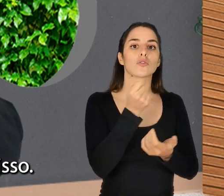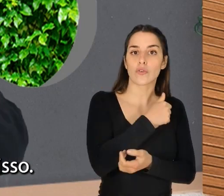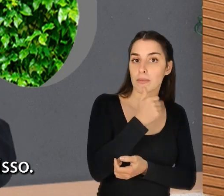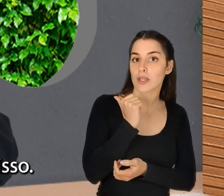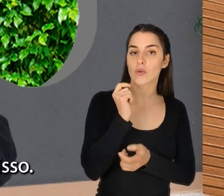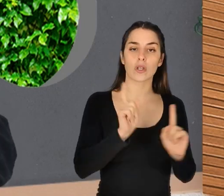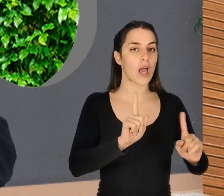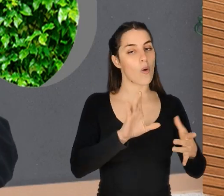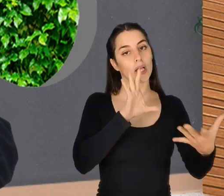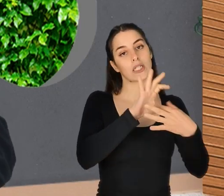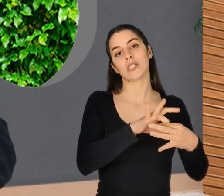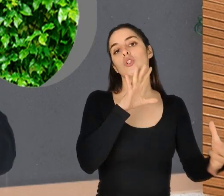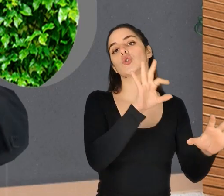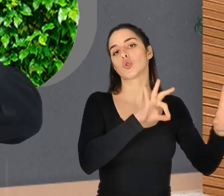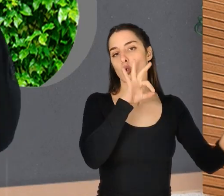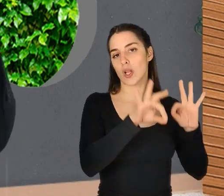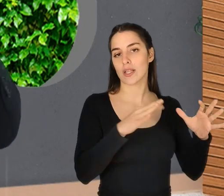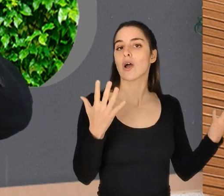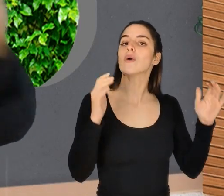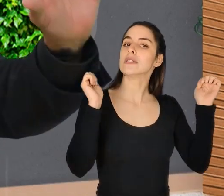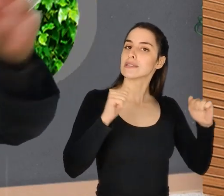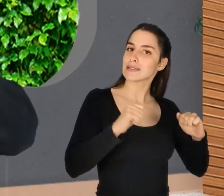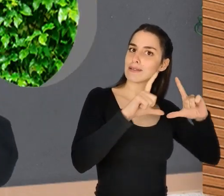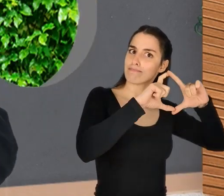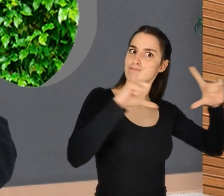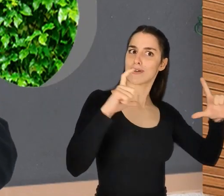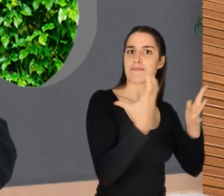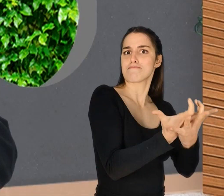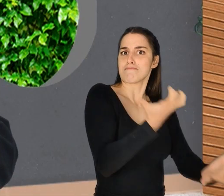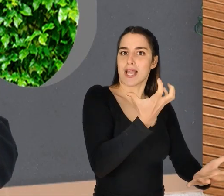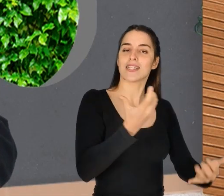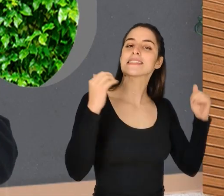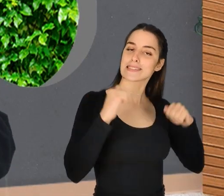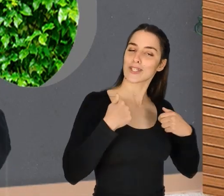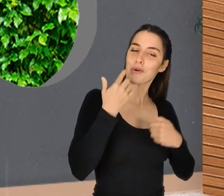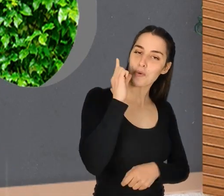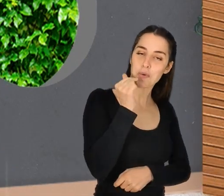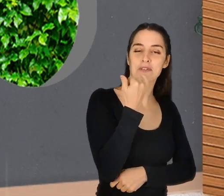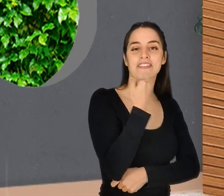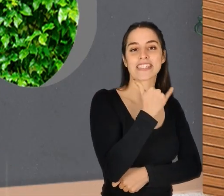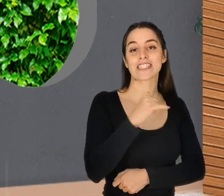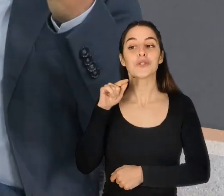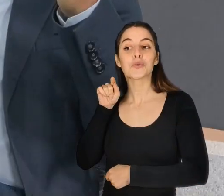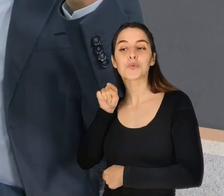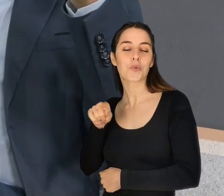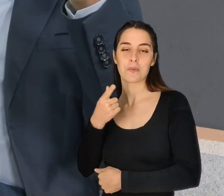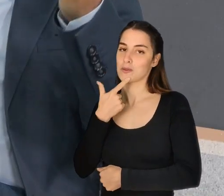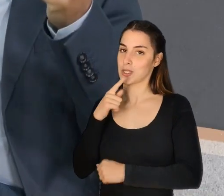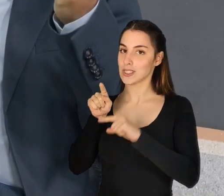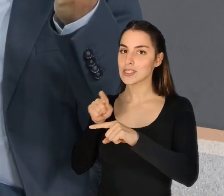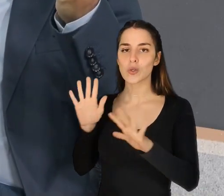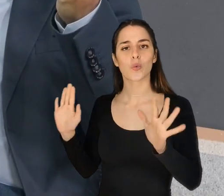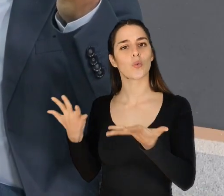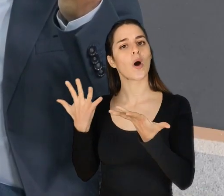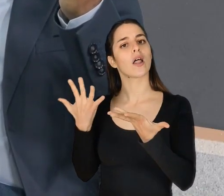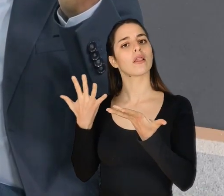nós vamos fazer perante isso. Portanto, sim, a letra das grandes e a bolo, sou um homem feliz. E isso, tu percebeste isso, portanto, qual é o